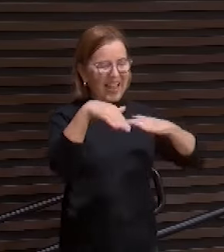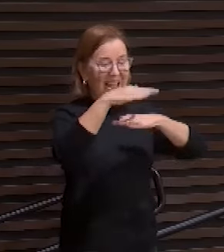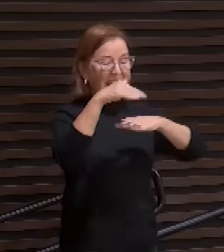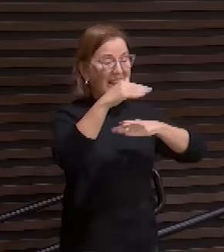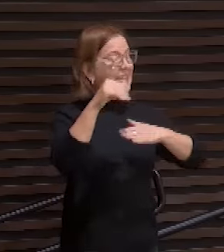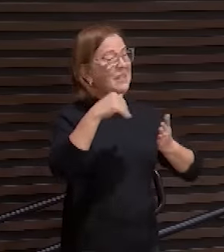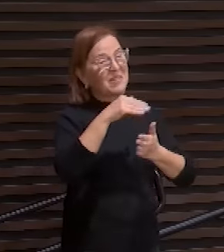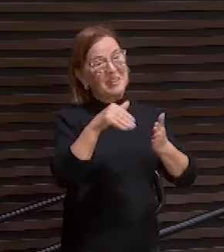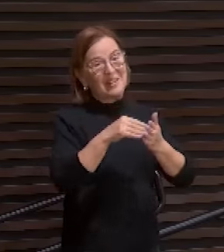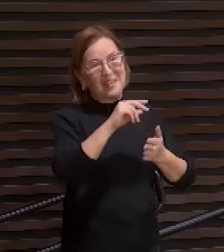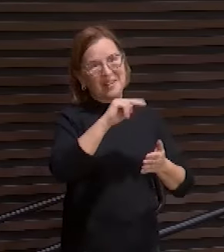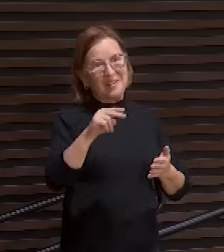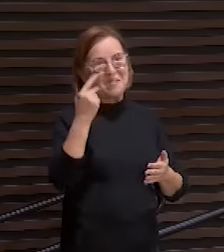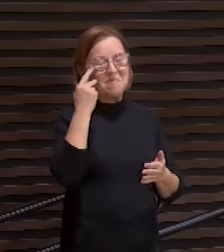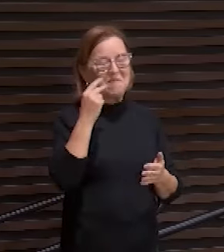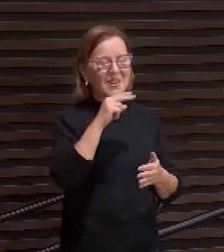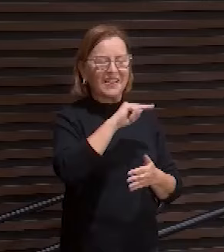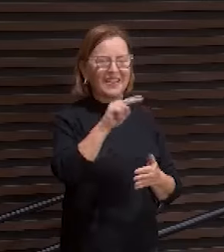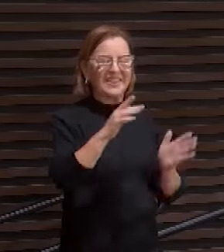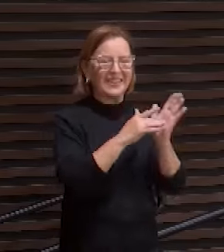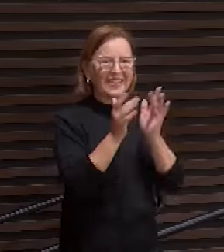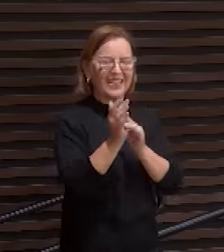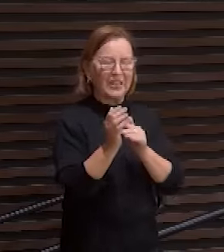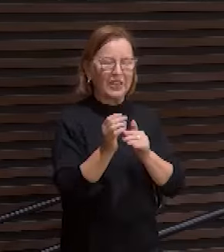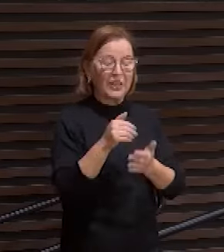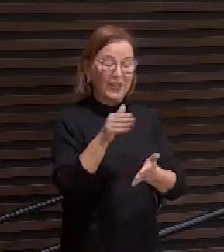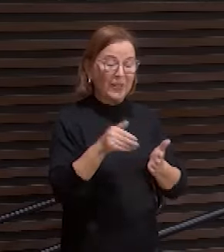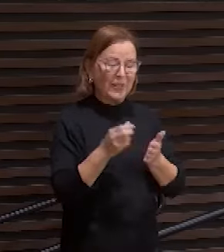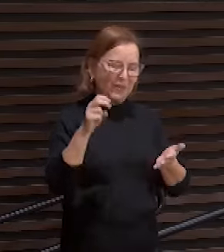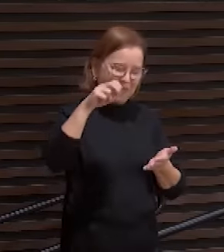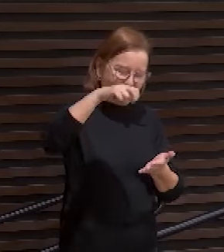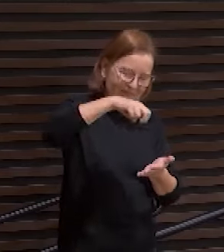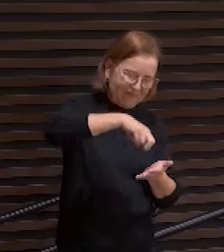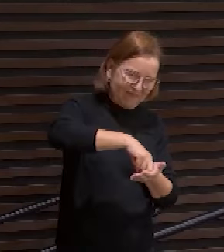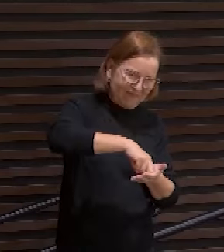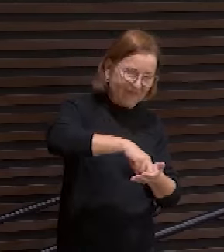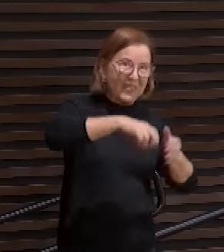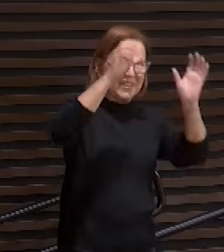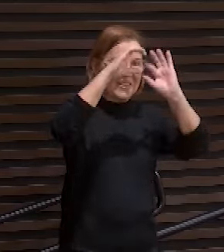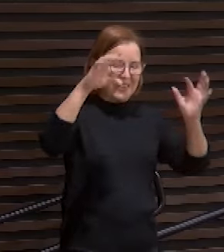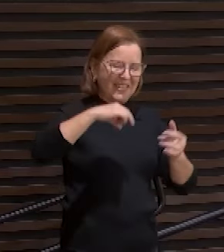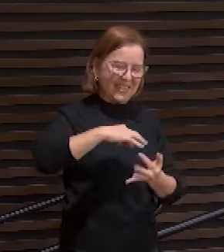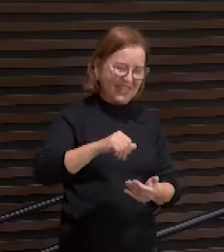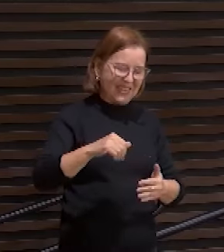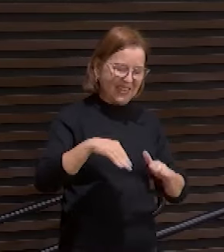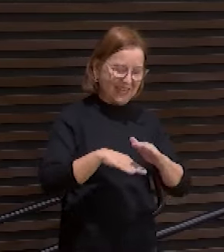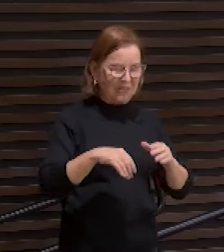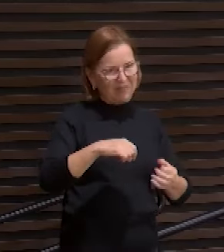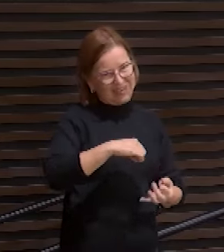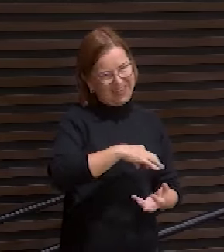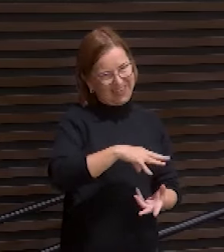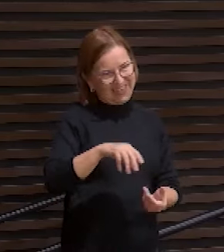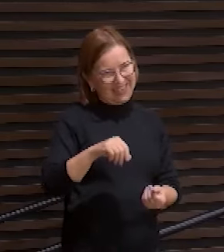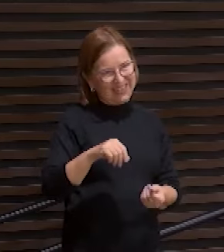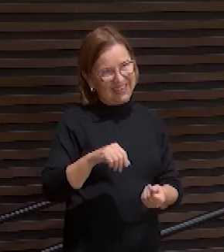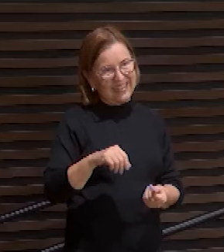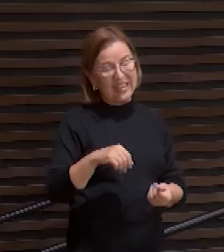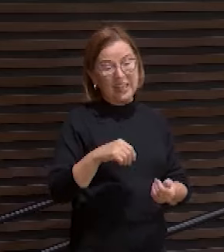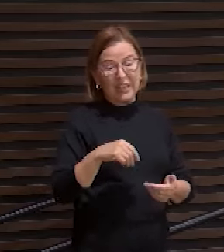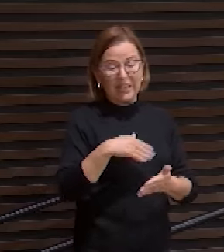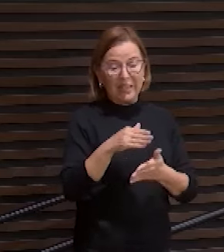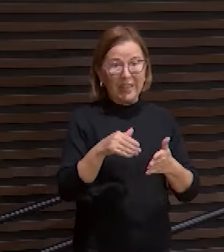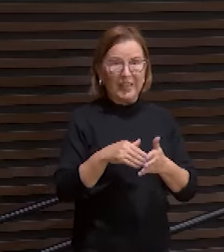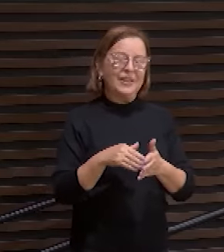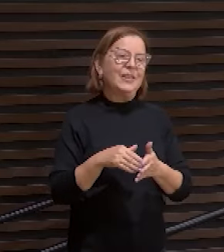nome, para que, ao nome de Jesus, todo joelho se dobre no céu, na terra e debaixo da terra, e toda língua